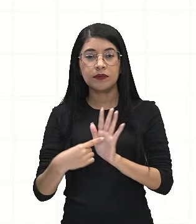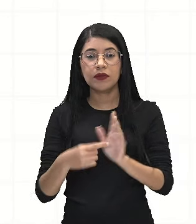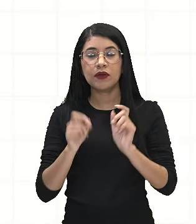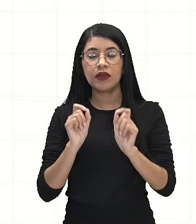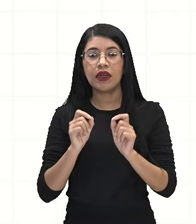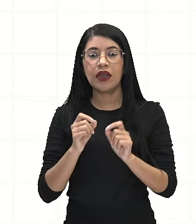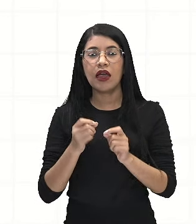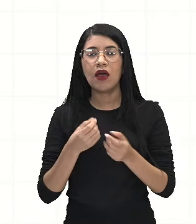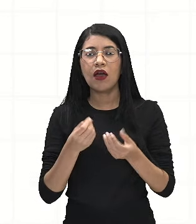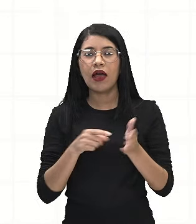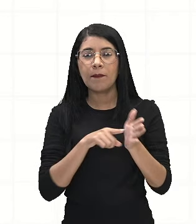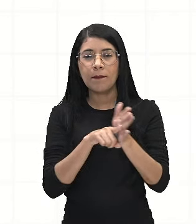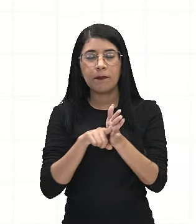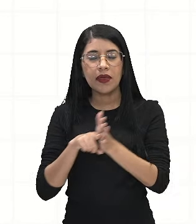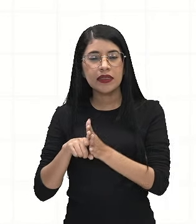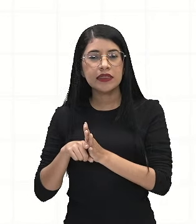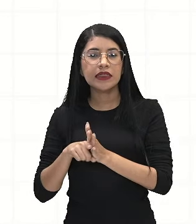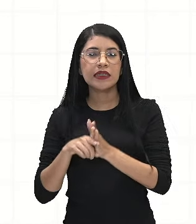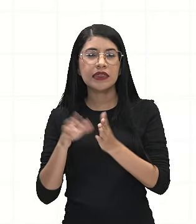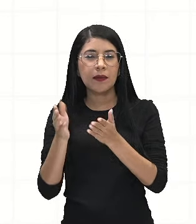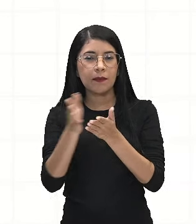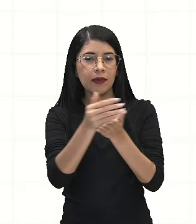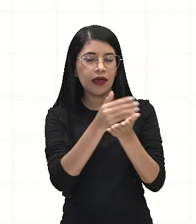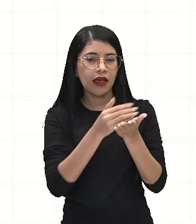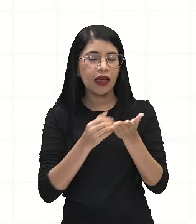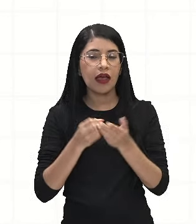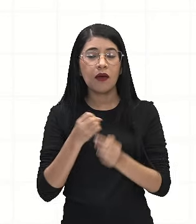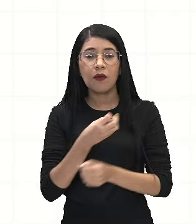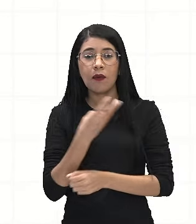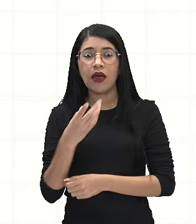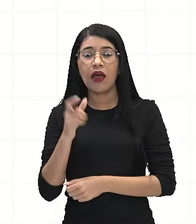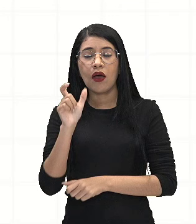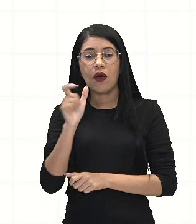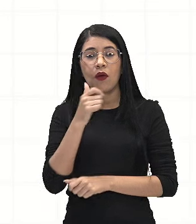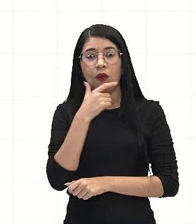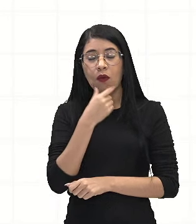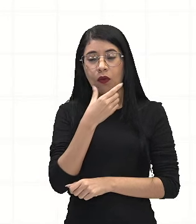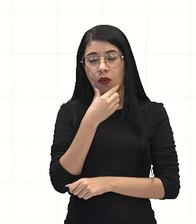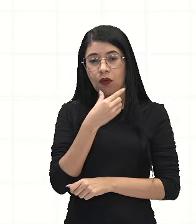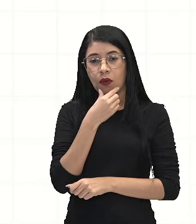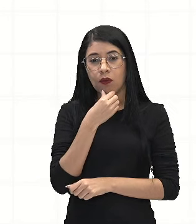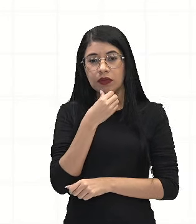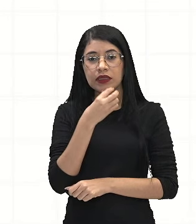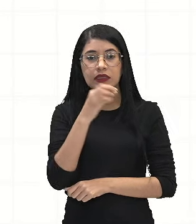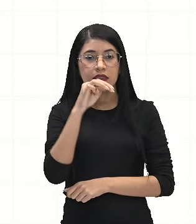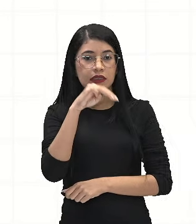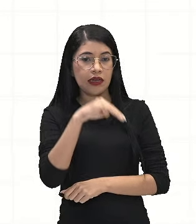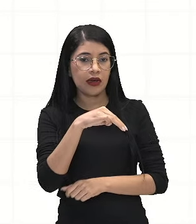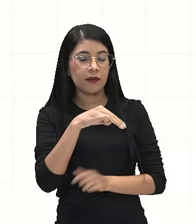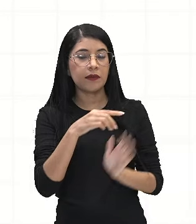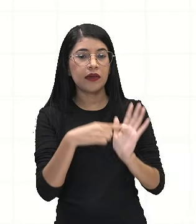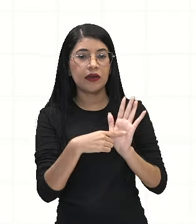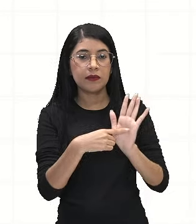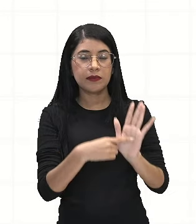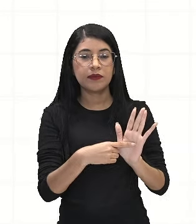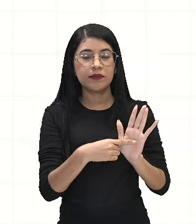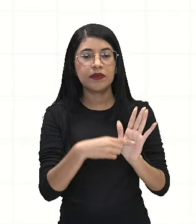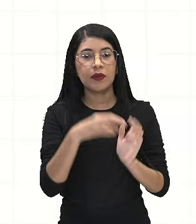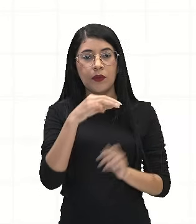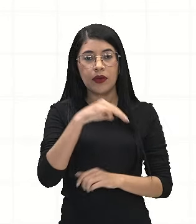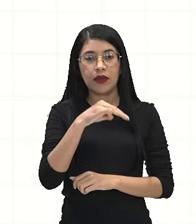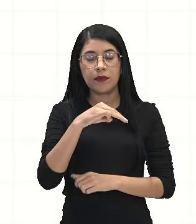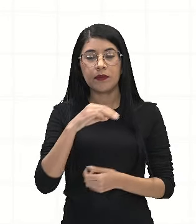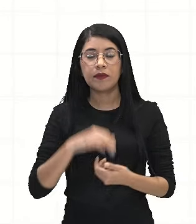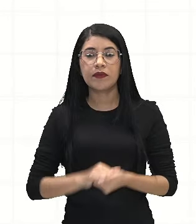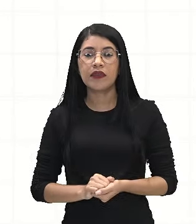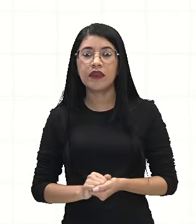resultados dessa pesquisa, indicando quantos homens, eles colocaram a letra M para representar os homens, e